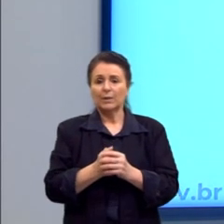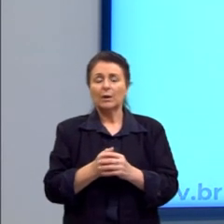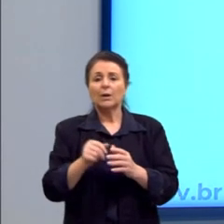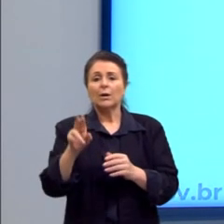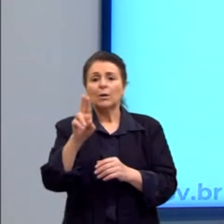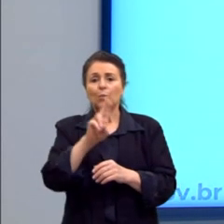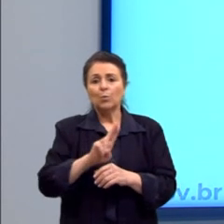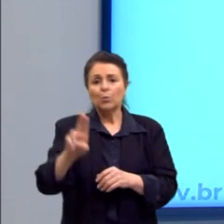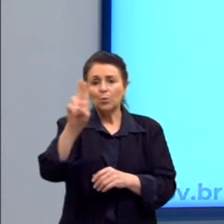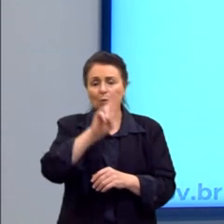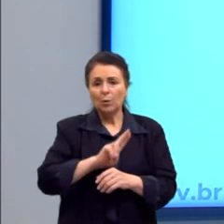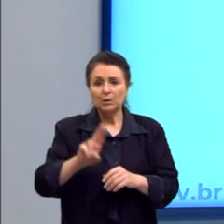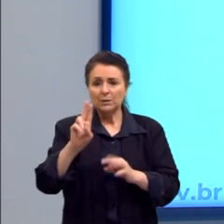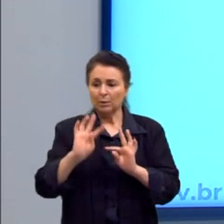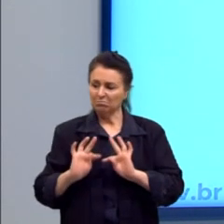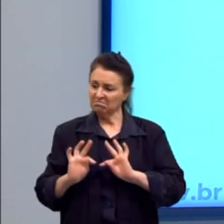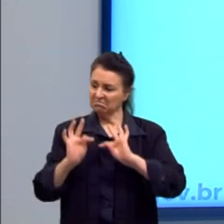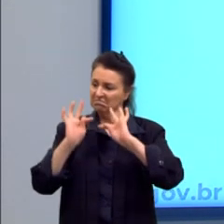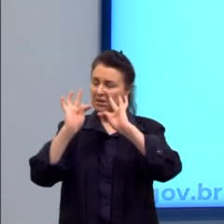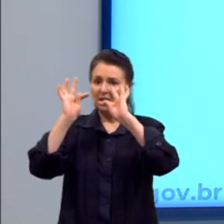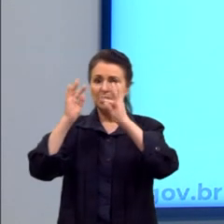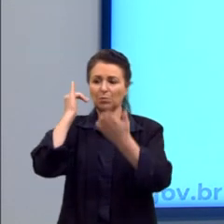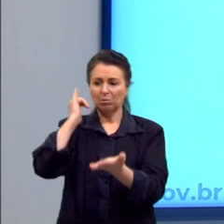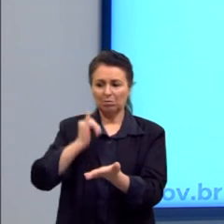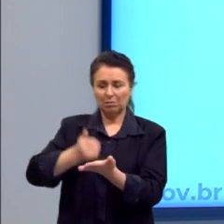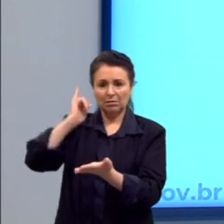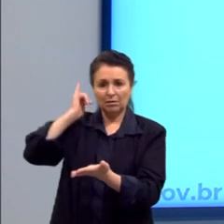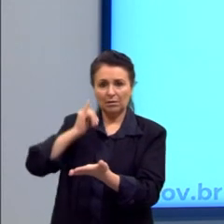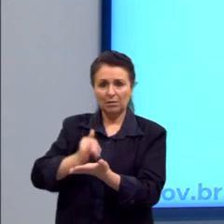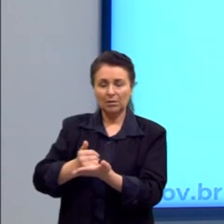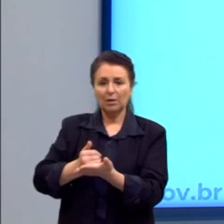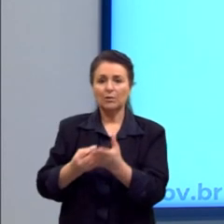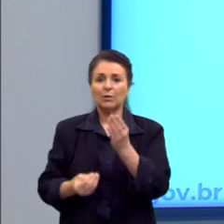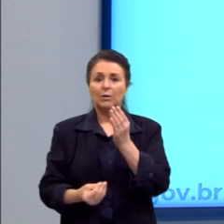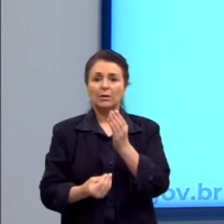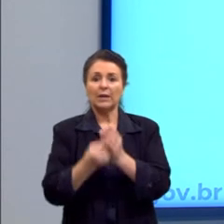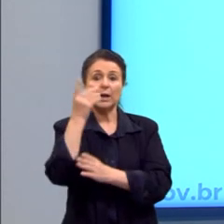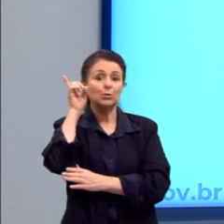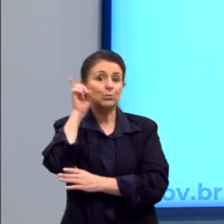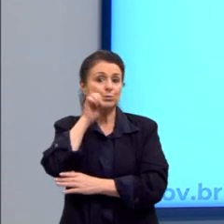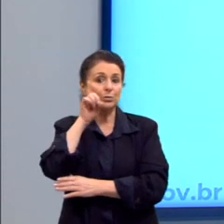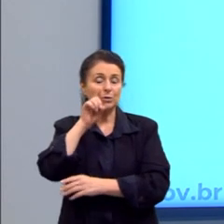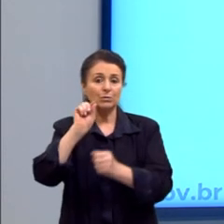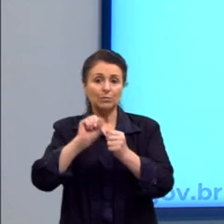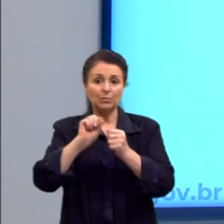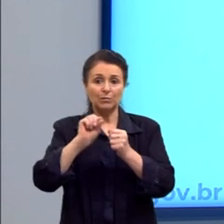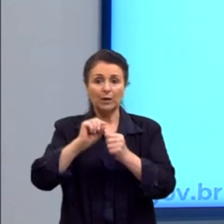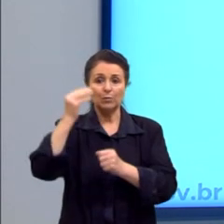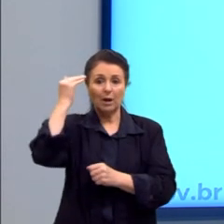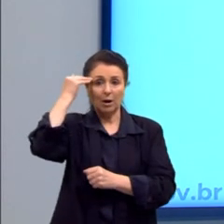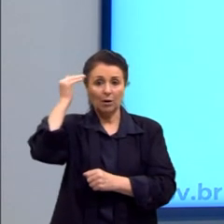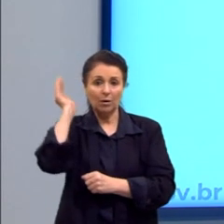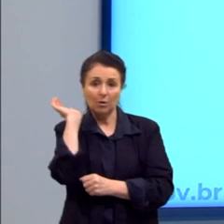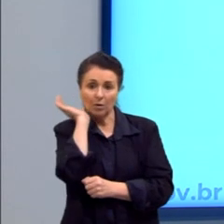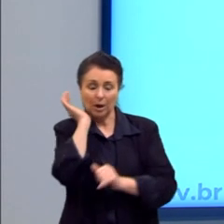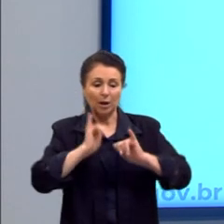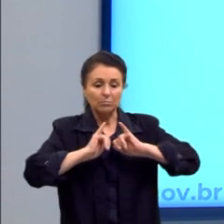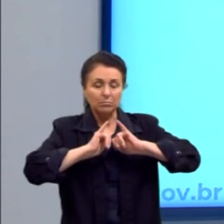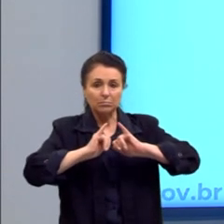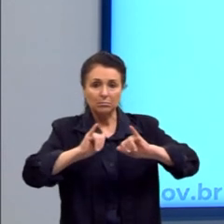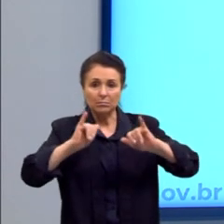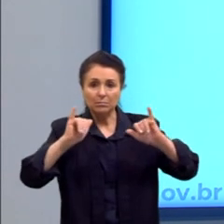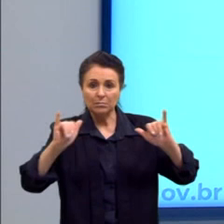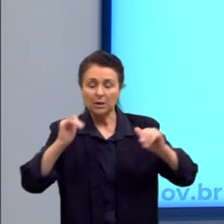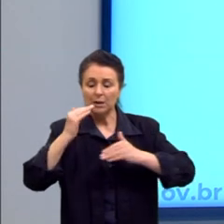usando os mais avançados componentes eletrônicos que foram inventados em Nova Jersey e fabricados na Coreia. A campanha publicitária